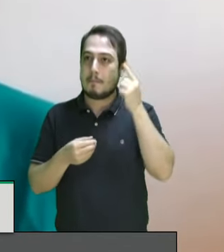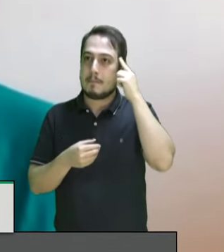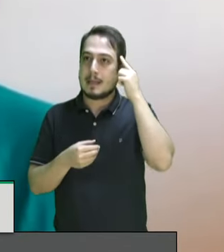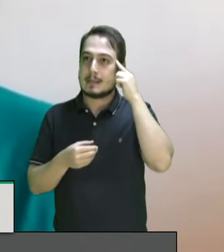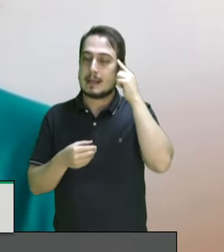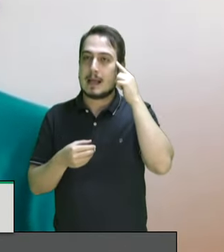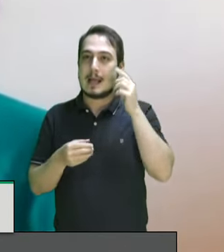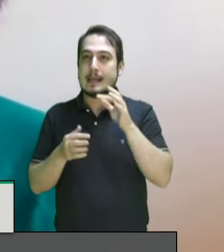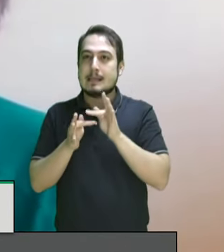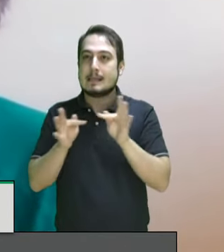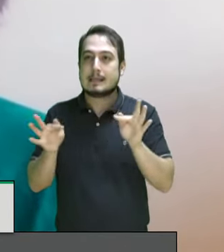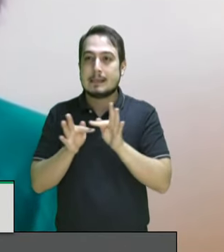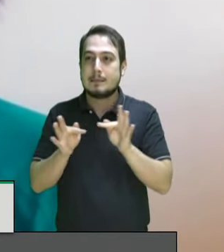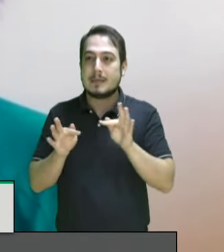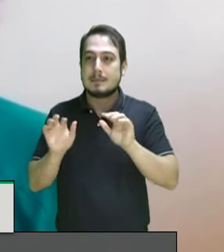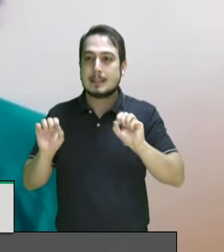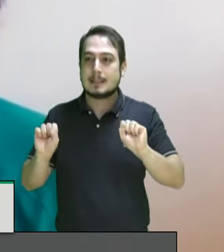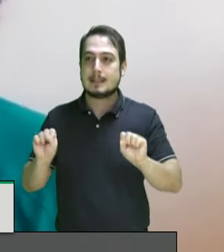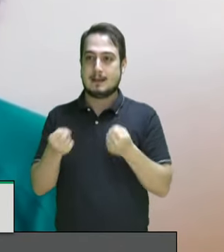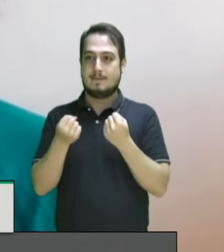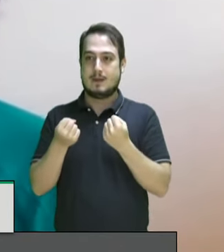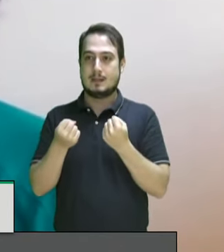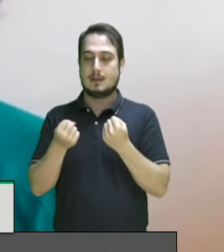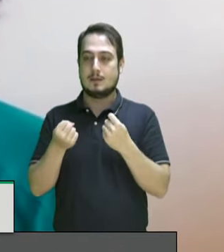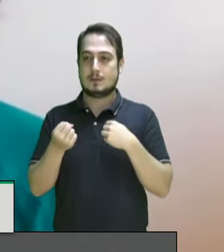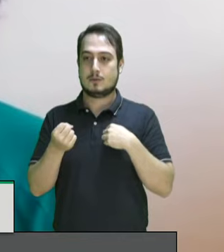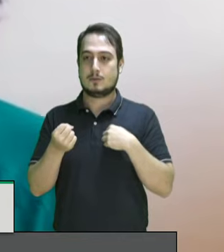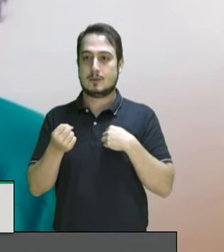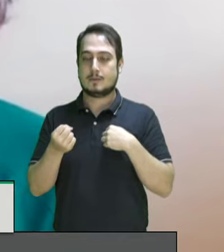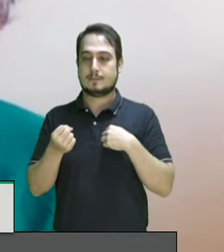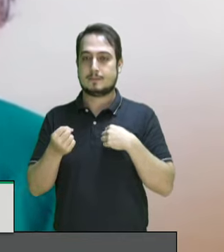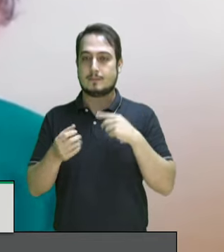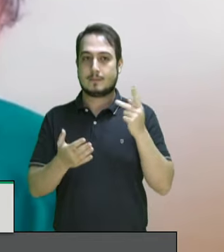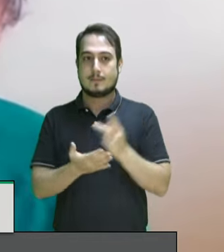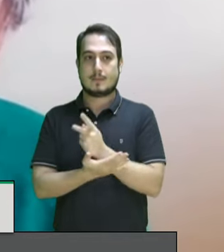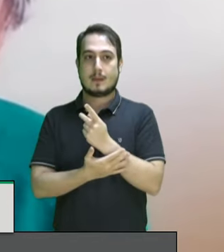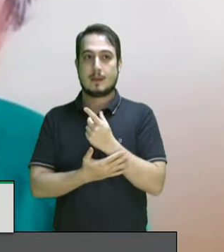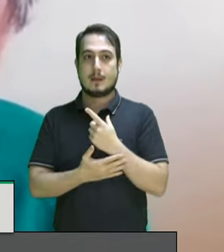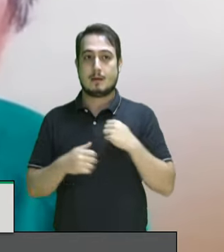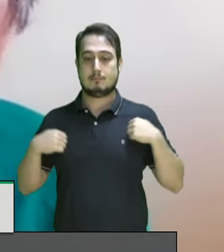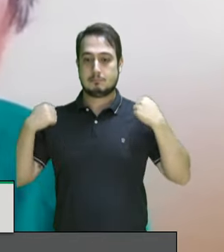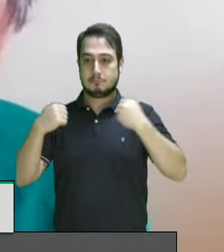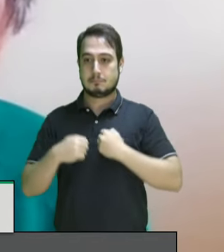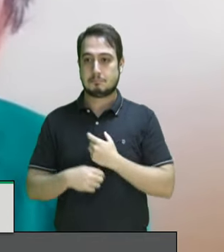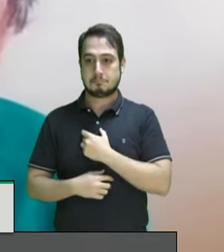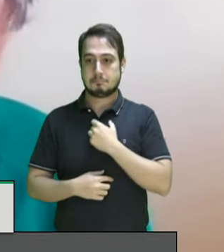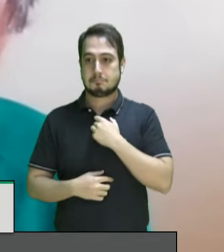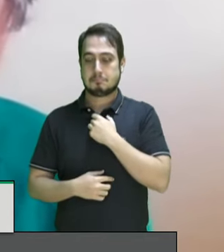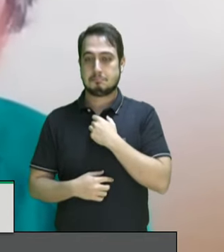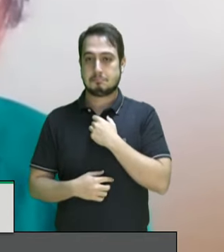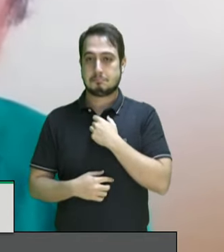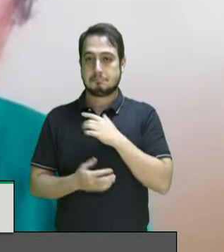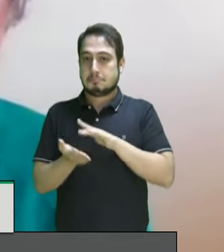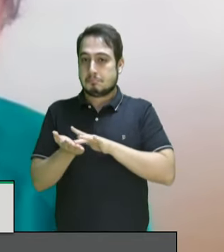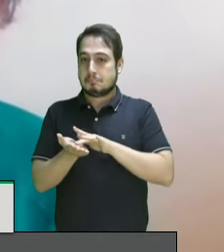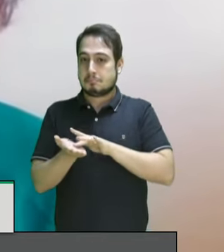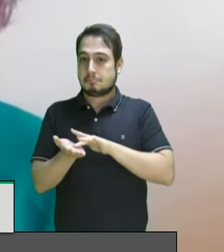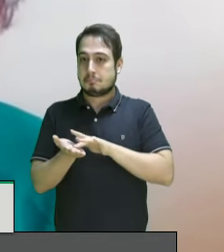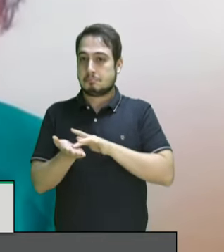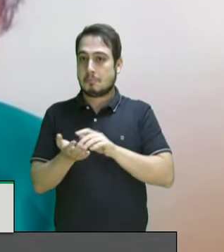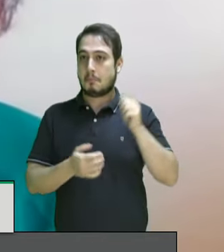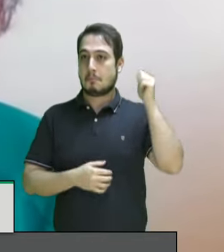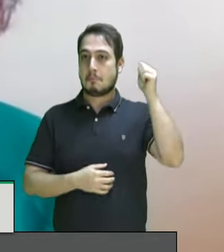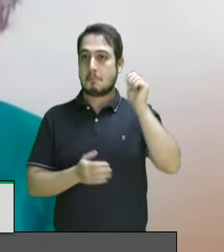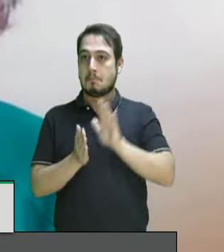pura e simplesmente a defesa do que aconteceu em Jacarezinho que veste paletó e gravata, que segura a bíblia muitas